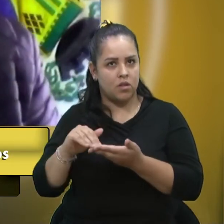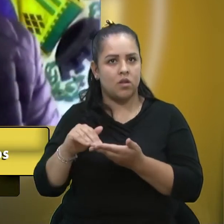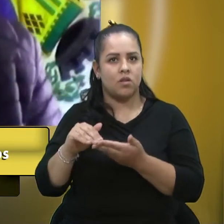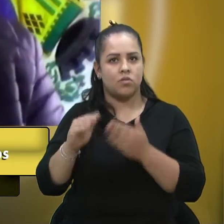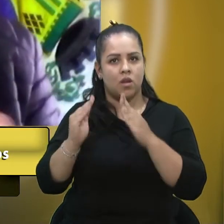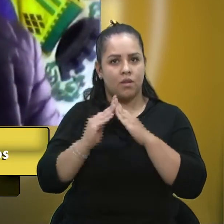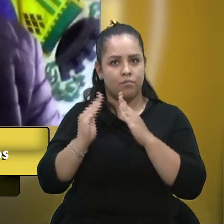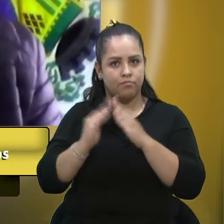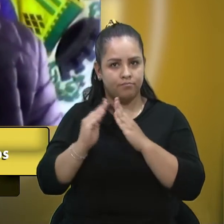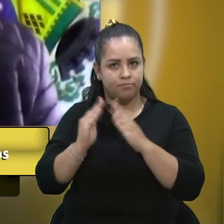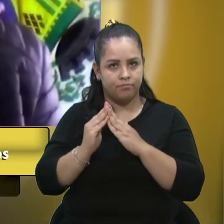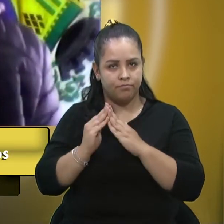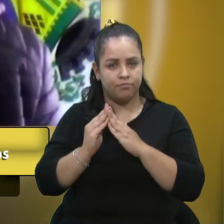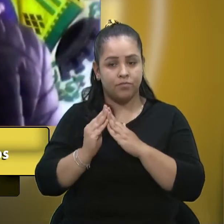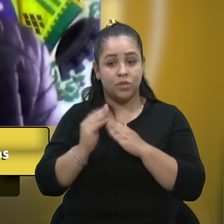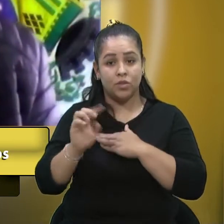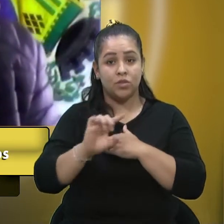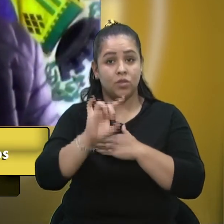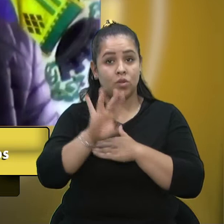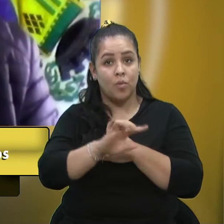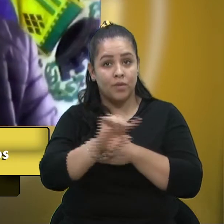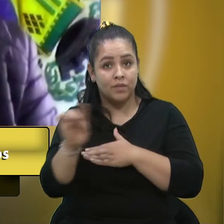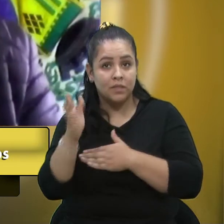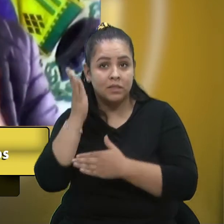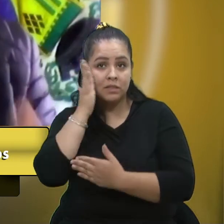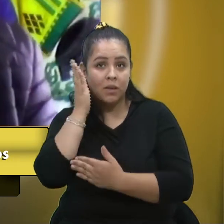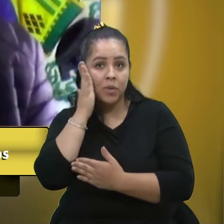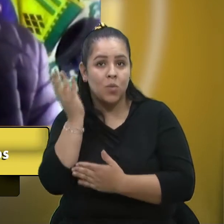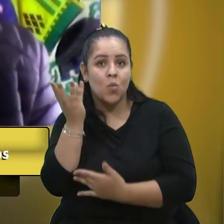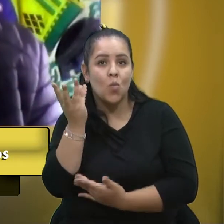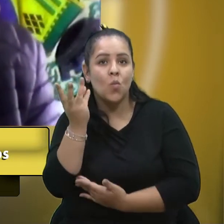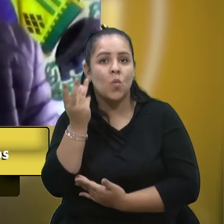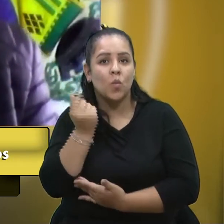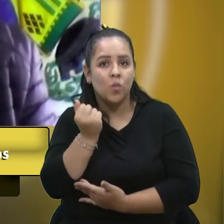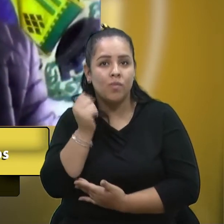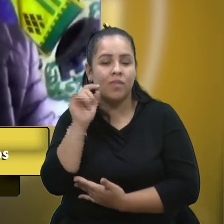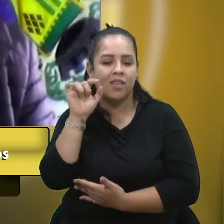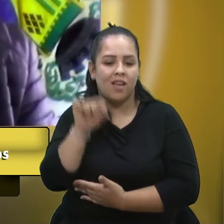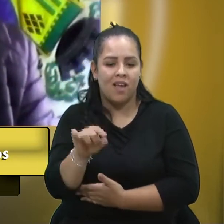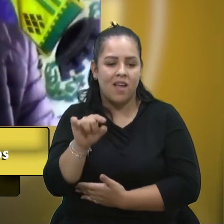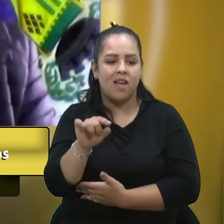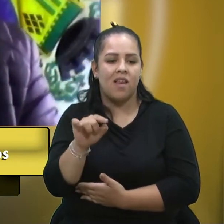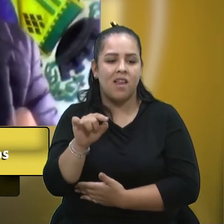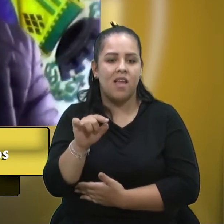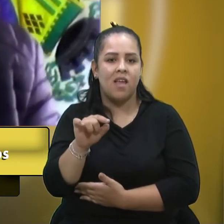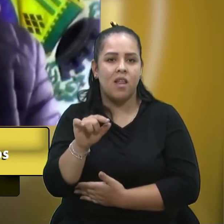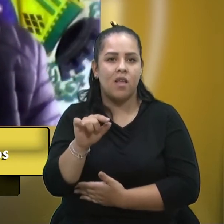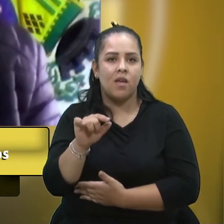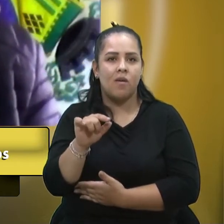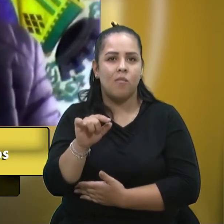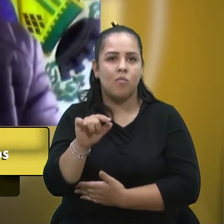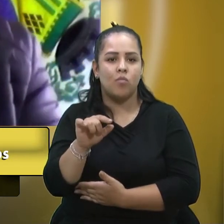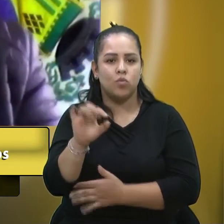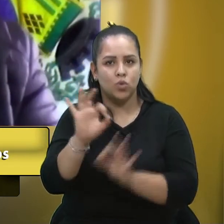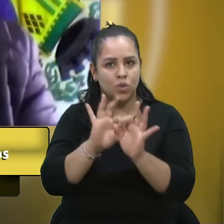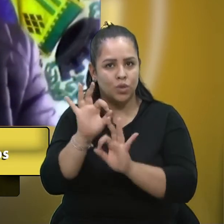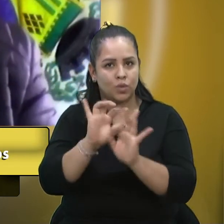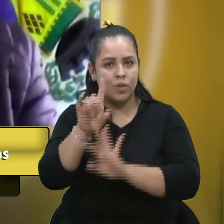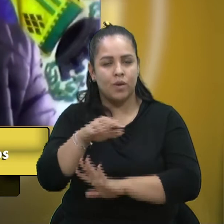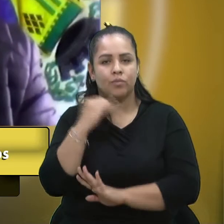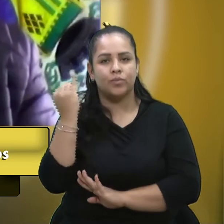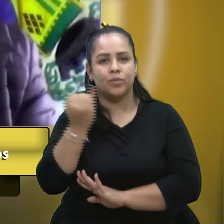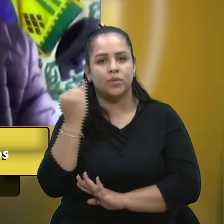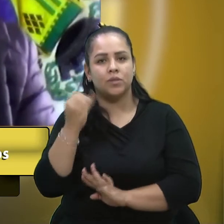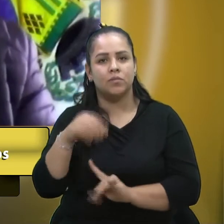E só para que os senhores e as senhoras tenham ideia do quanto este projeto é essencial, principalmente neste